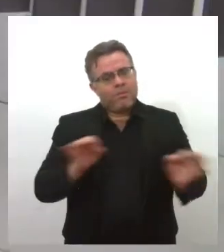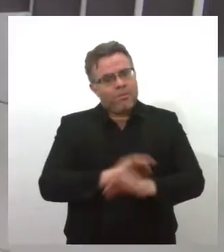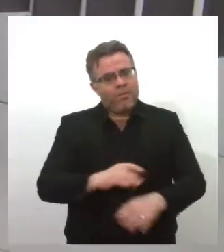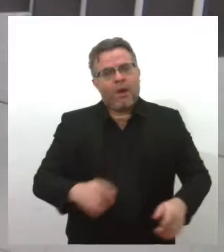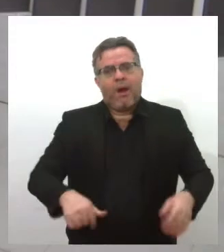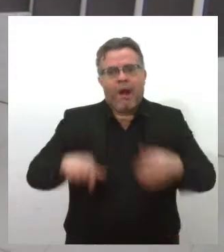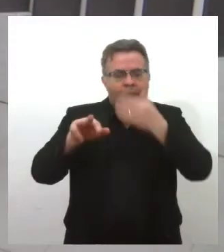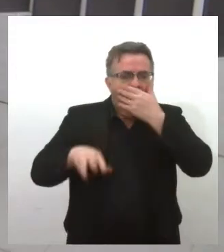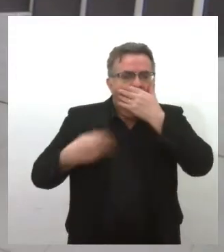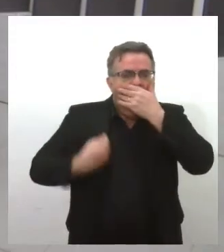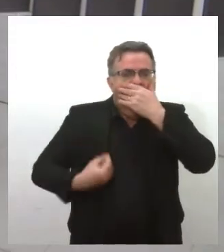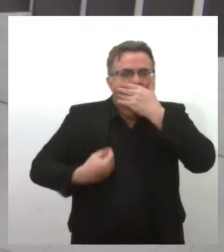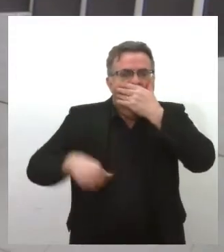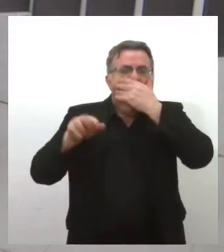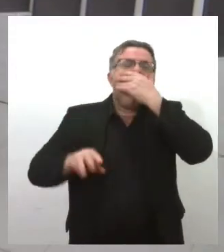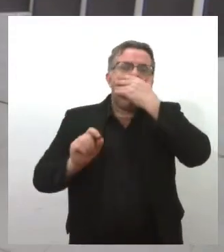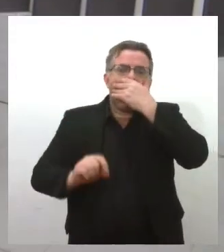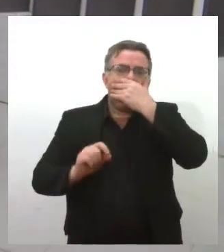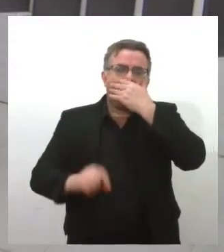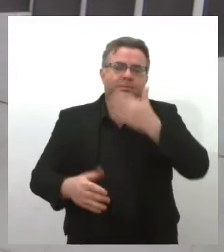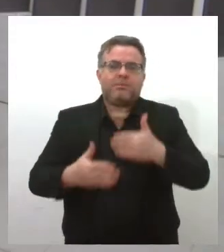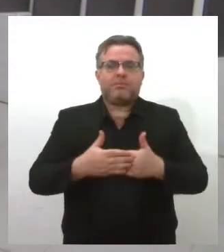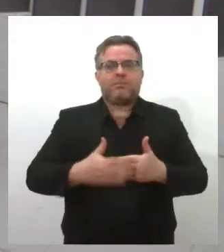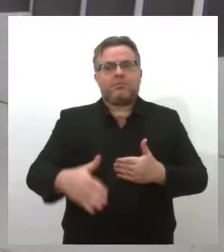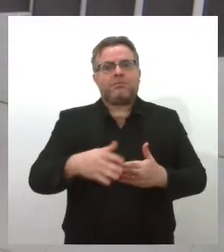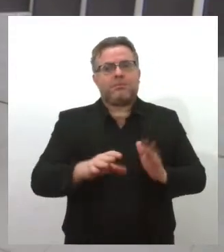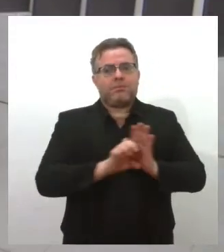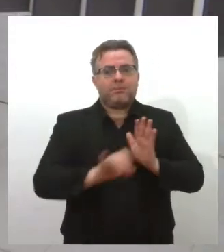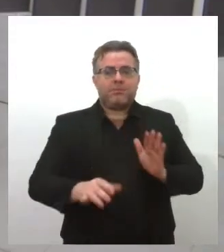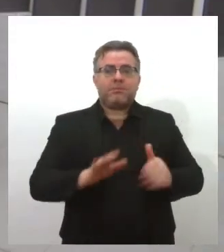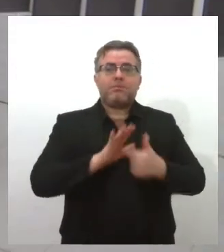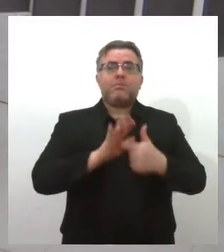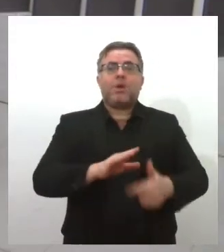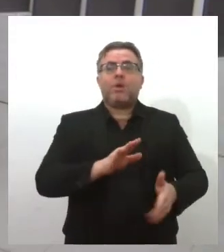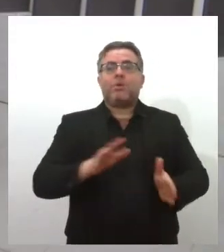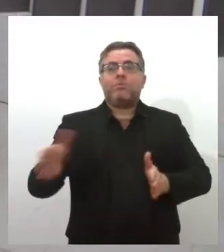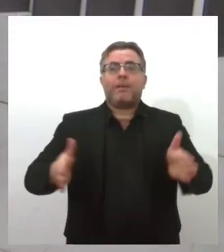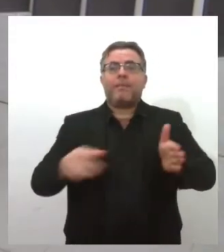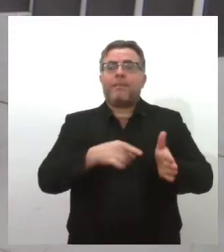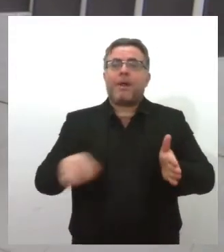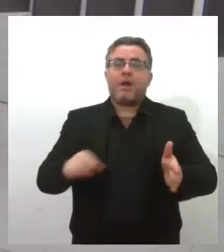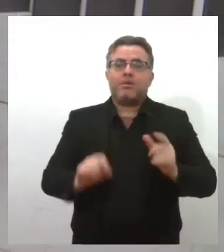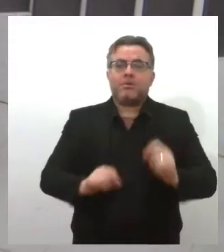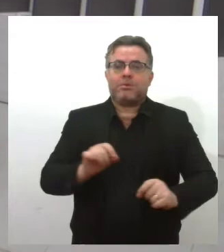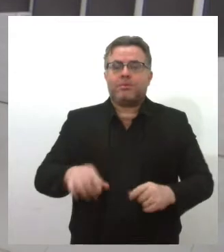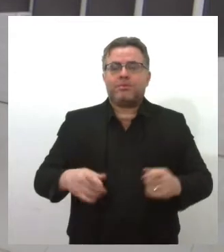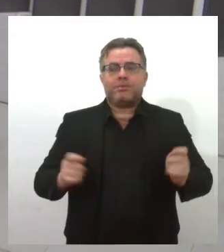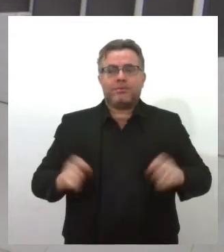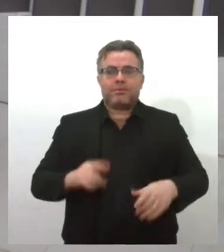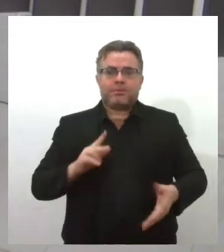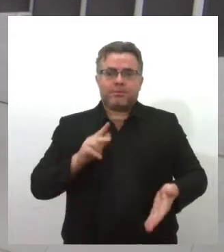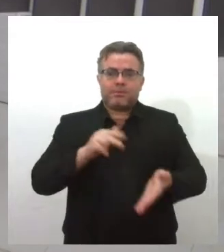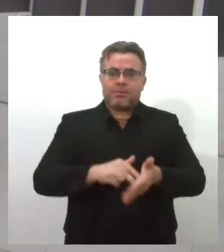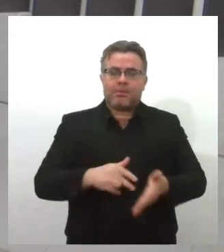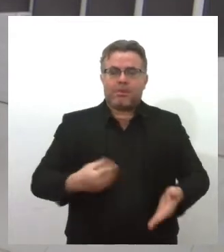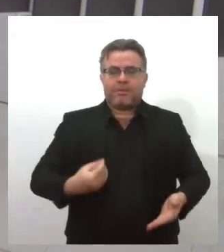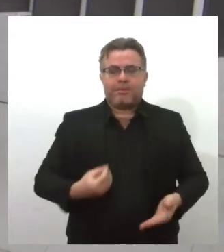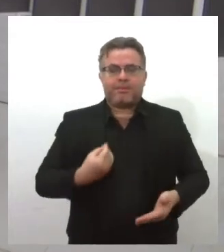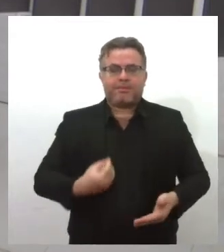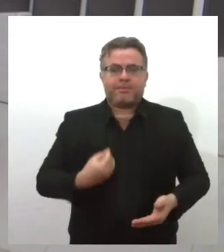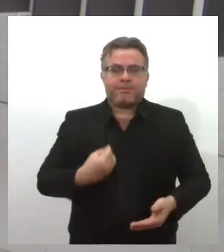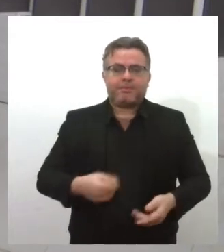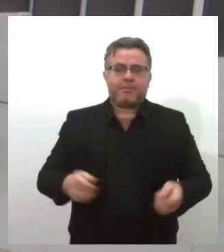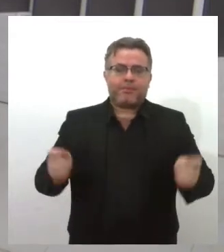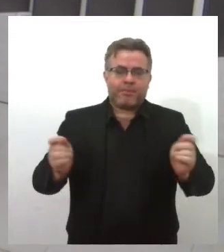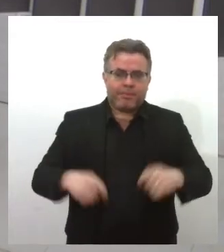participar do Edital? Quais os prazos? Explica melhor para a gente. Nós já estamos aqui no Sergipe Tech, inclusive participando aqui dentro do carro,